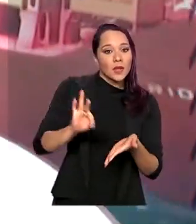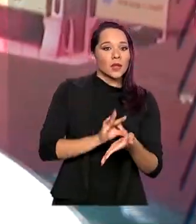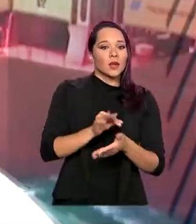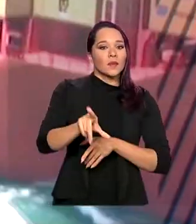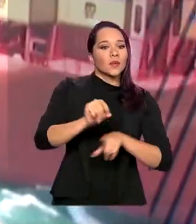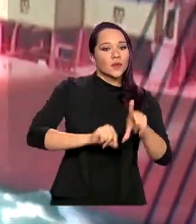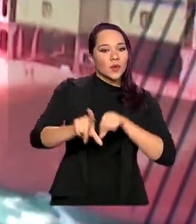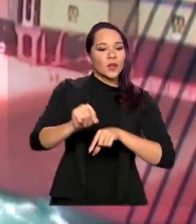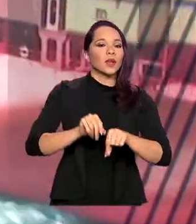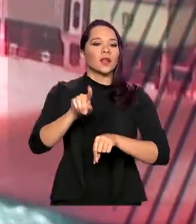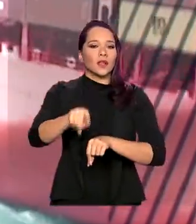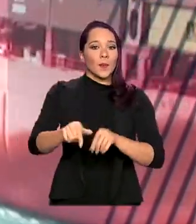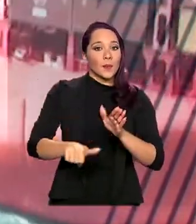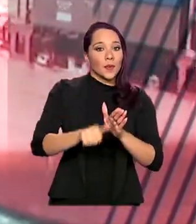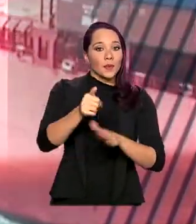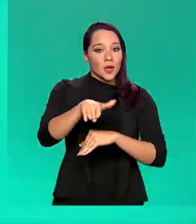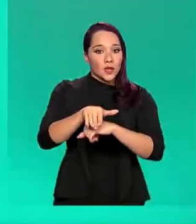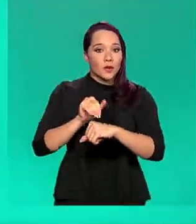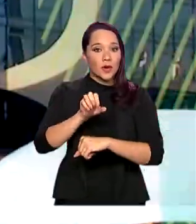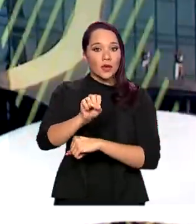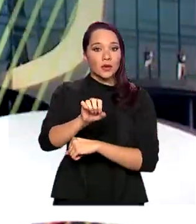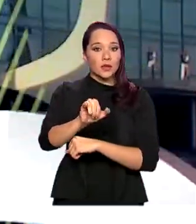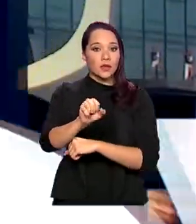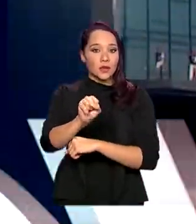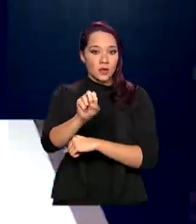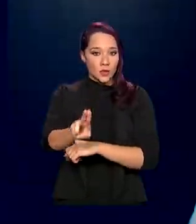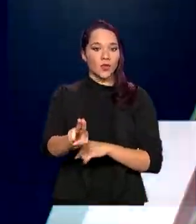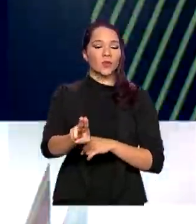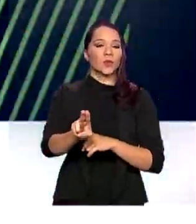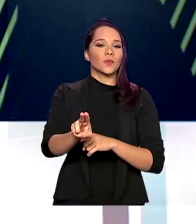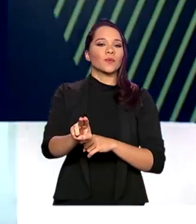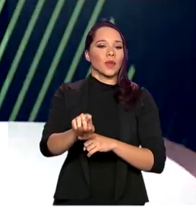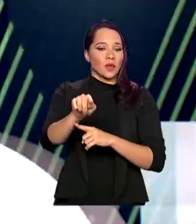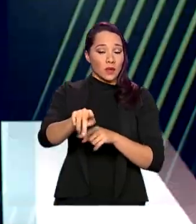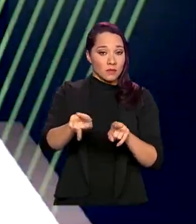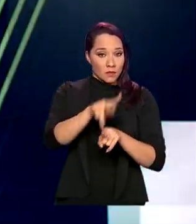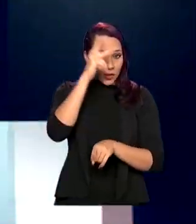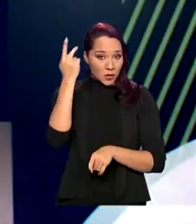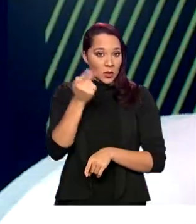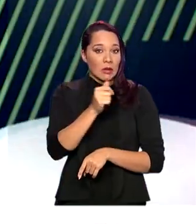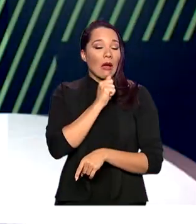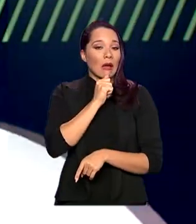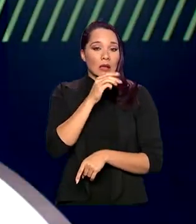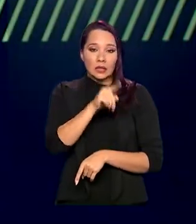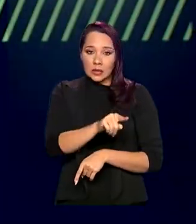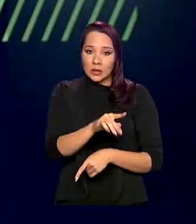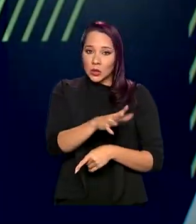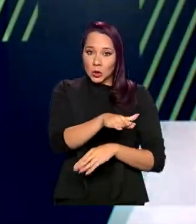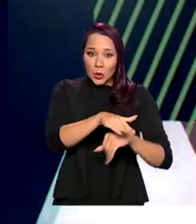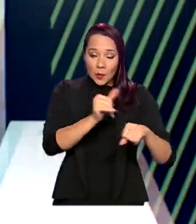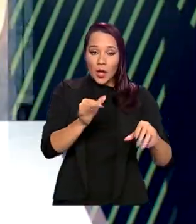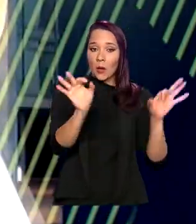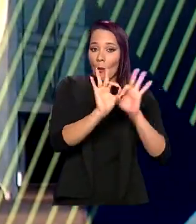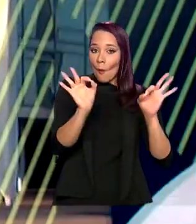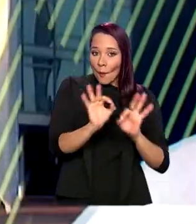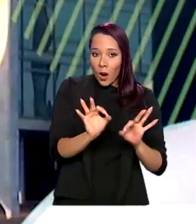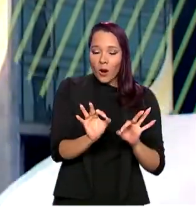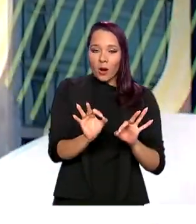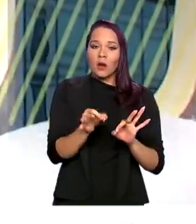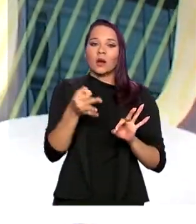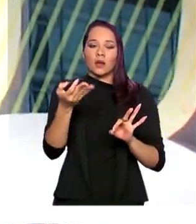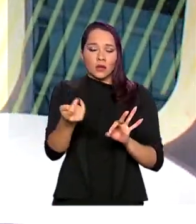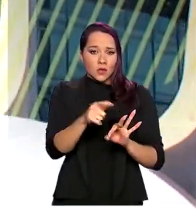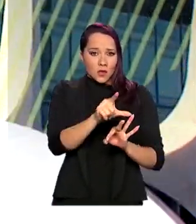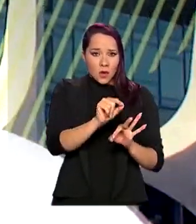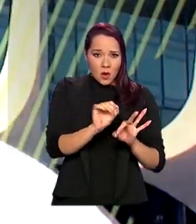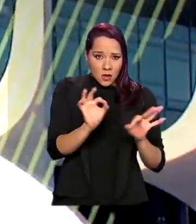selecionados na primeira chamada do SISU, Sistema de Seleção Unificada. E os candidatos que não foram convocados para nenhuma das duas opções de curso